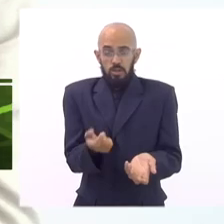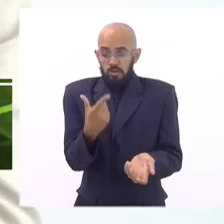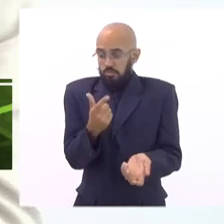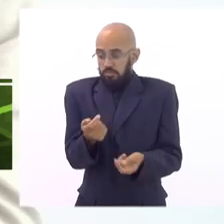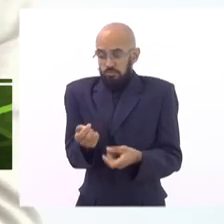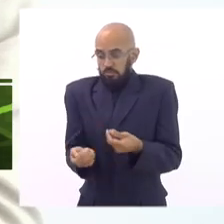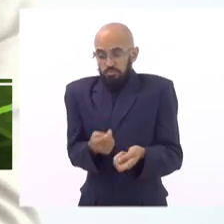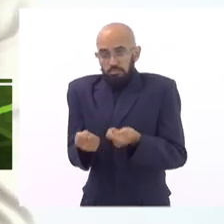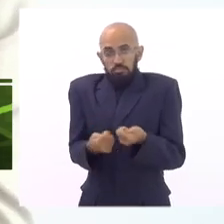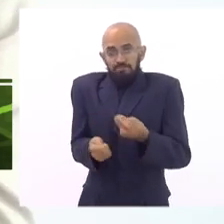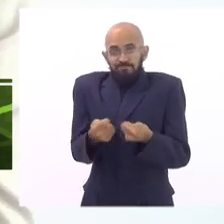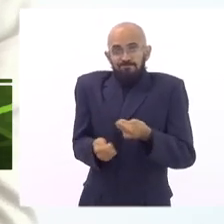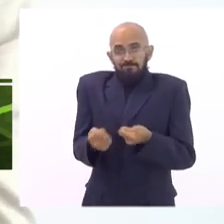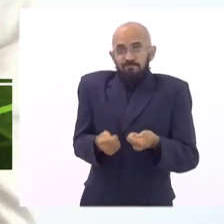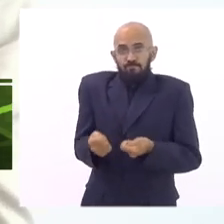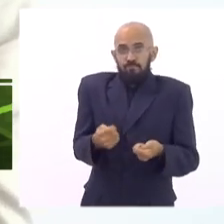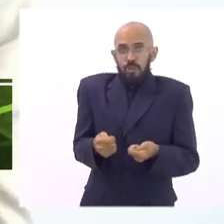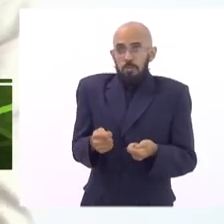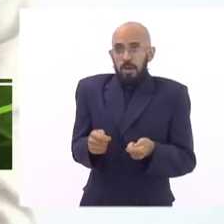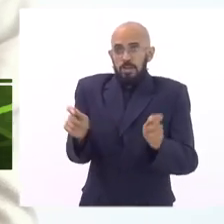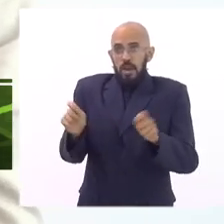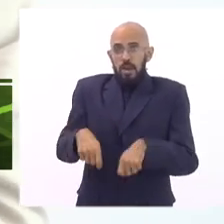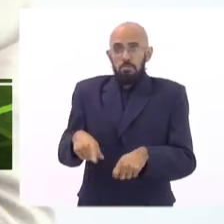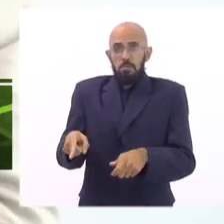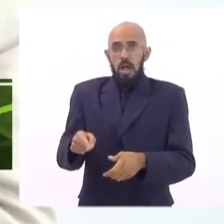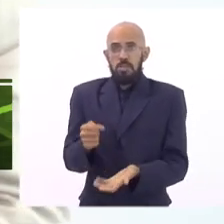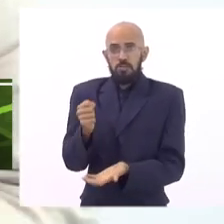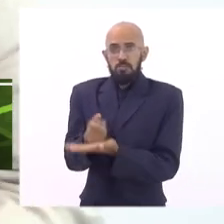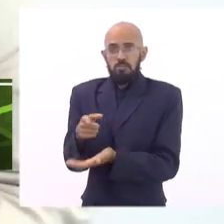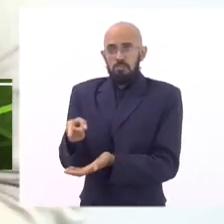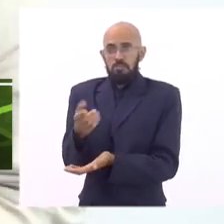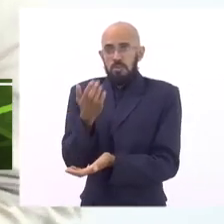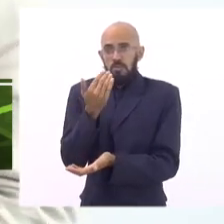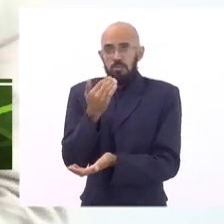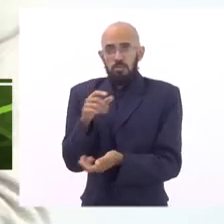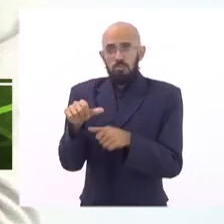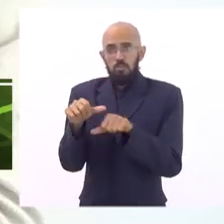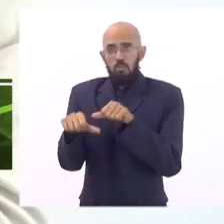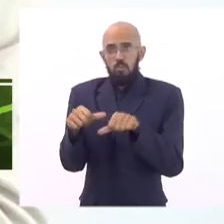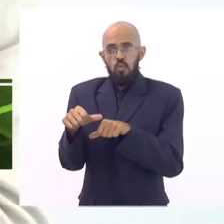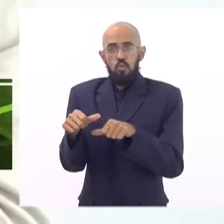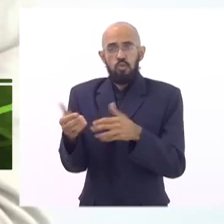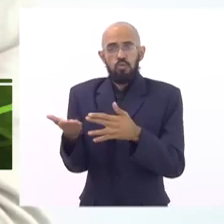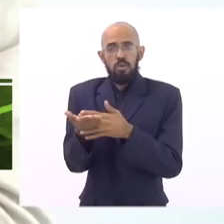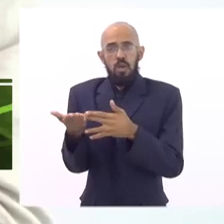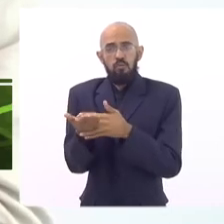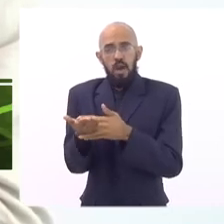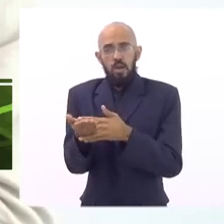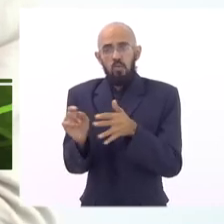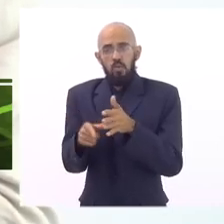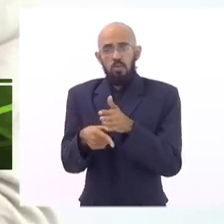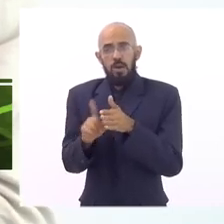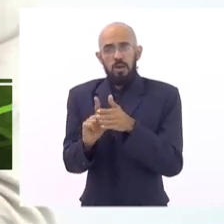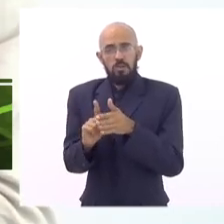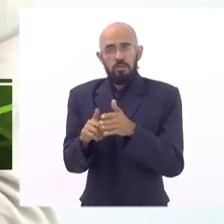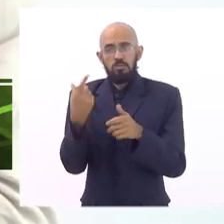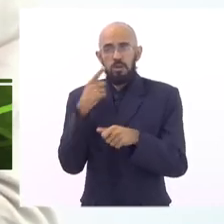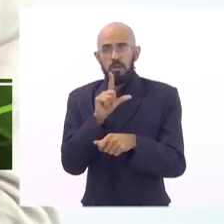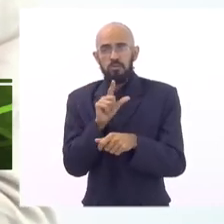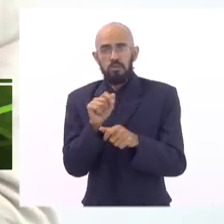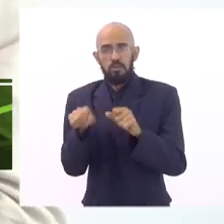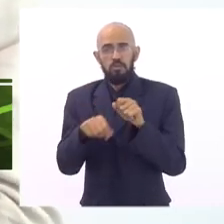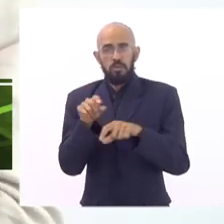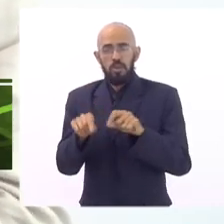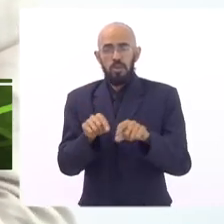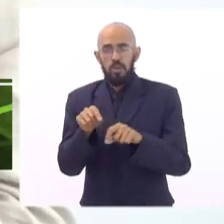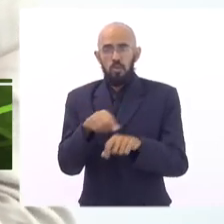ser suficiente pras refeições ofertadas aí muda o horário do recreio antecipa que é pra poder o aluno não ficar